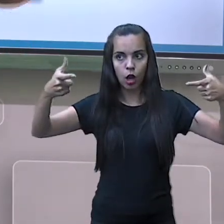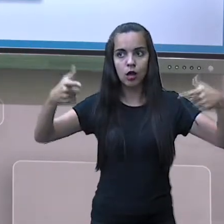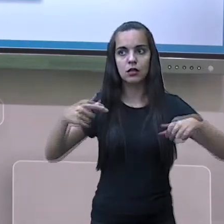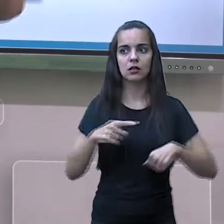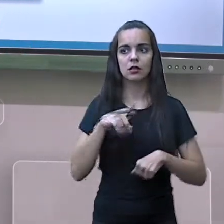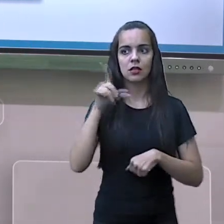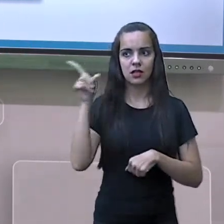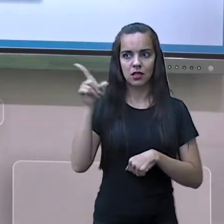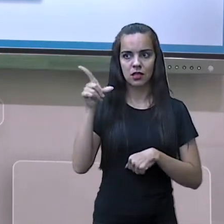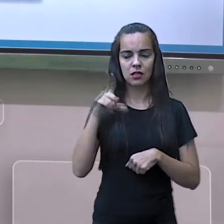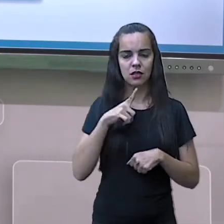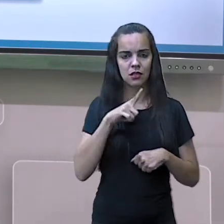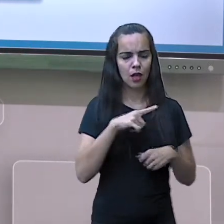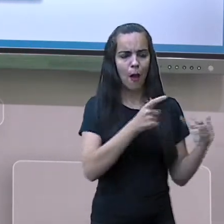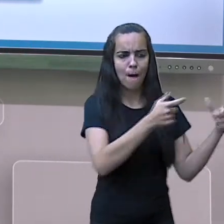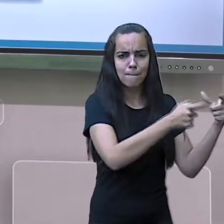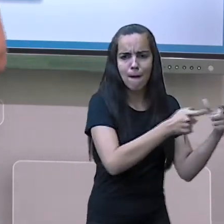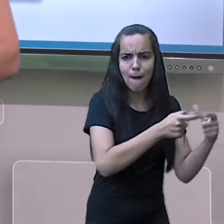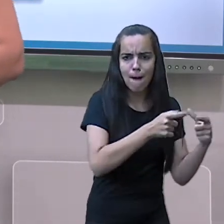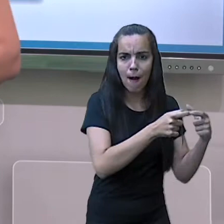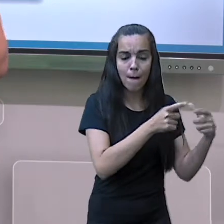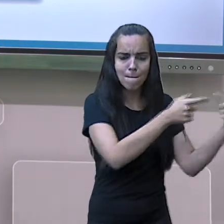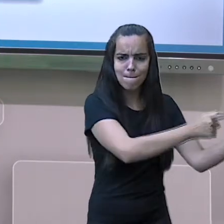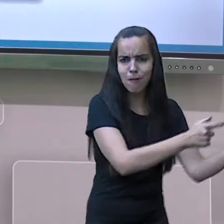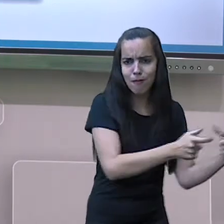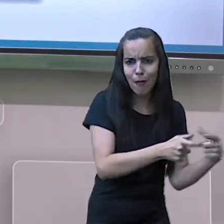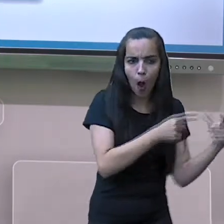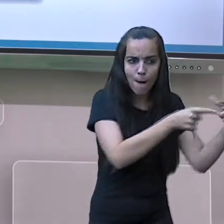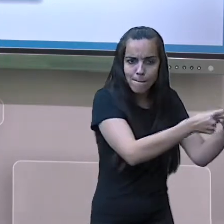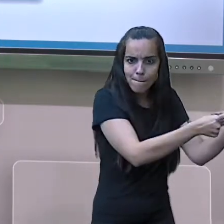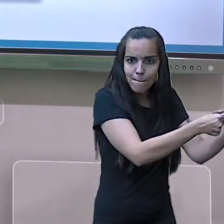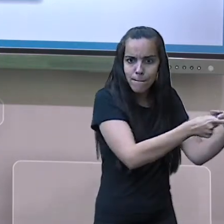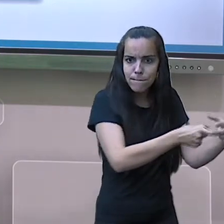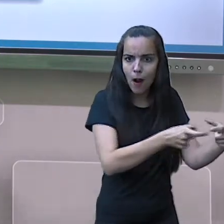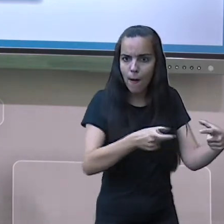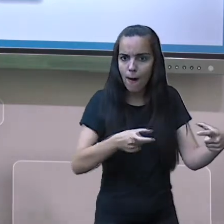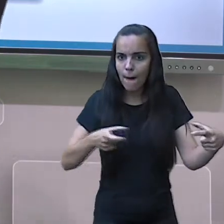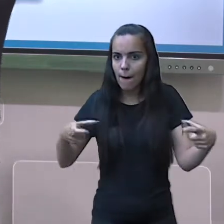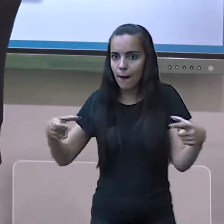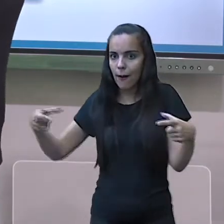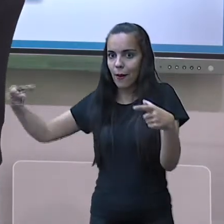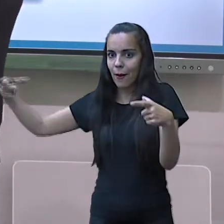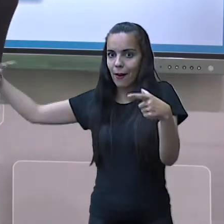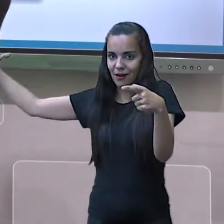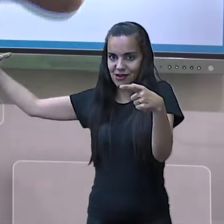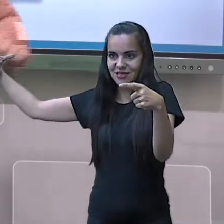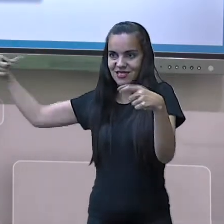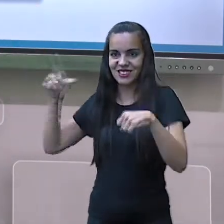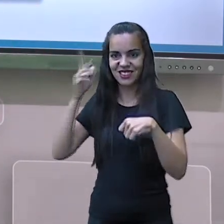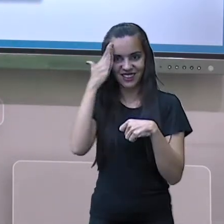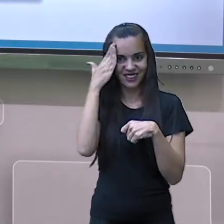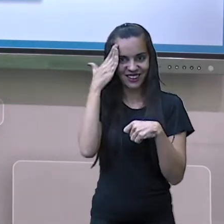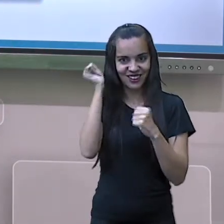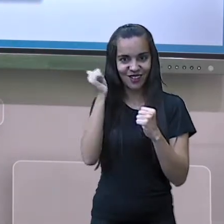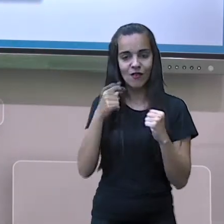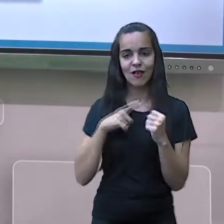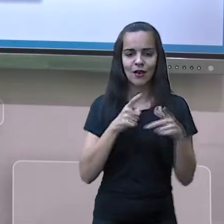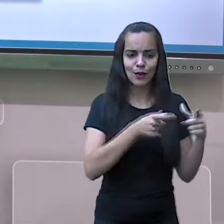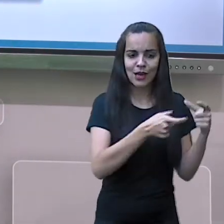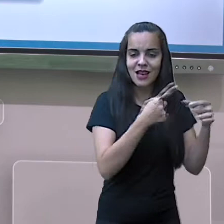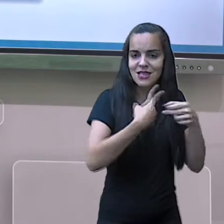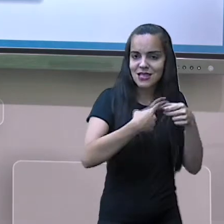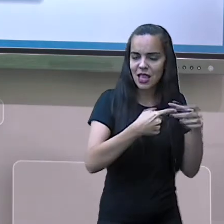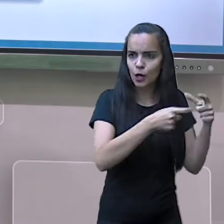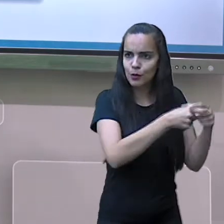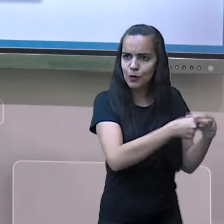nessa hierarquia, tá? Eu falei de uma cidade metrópole nacional, São